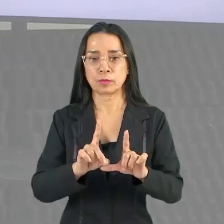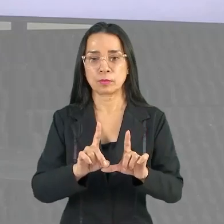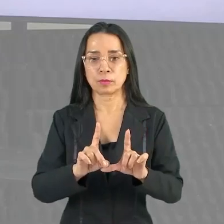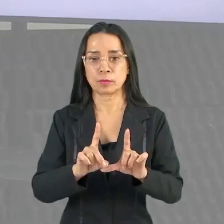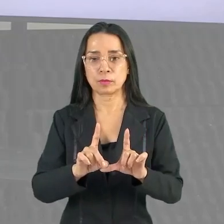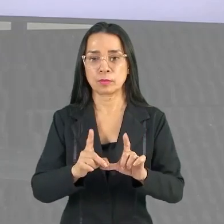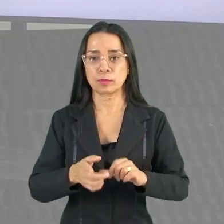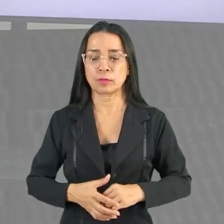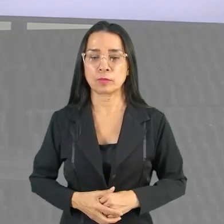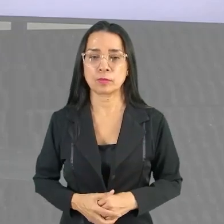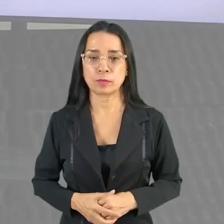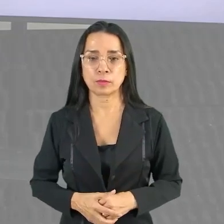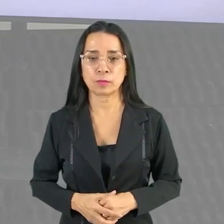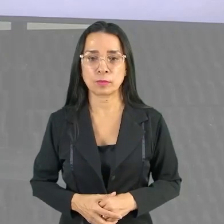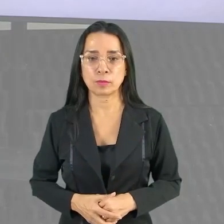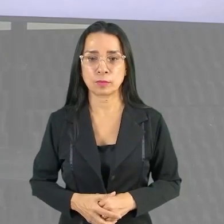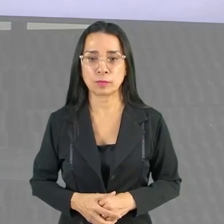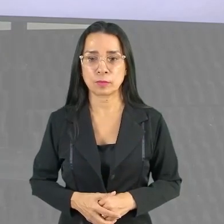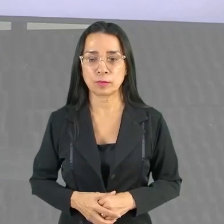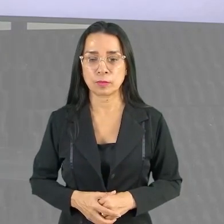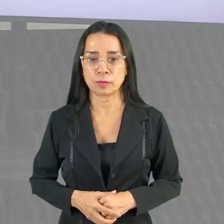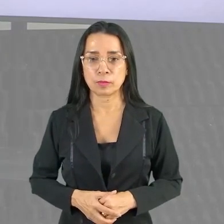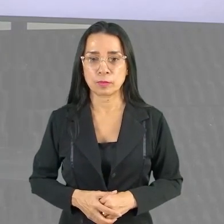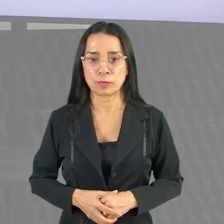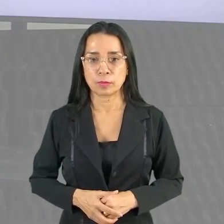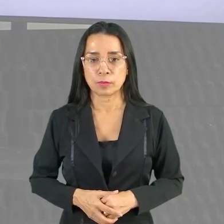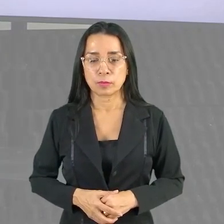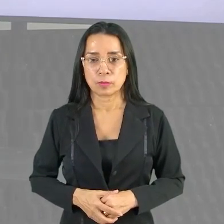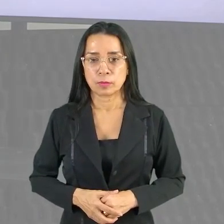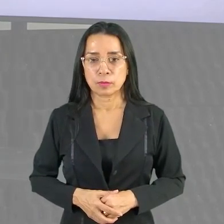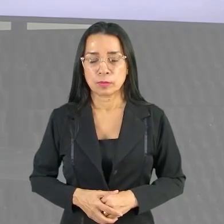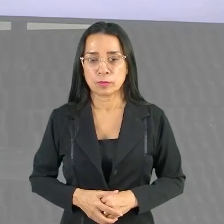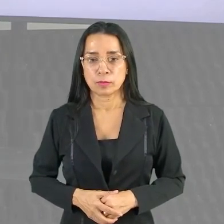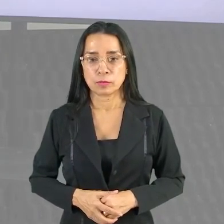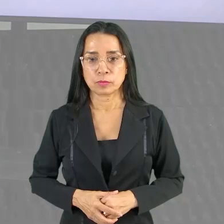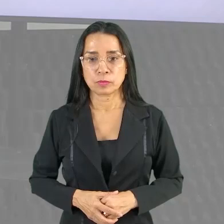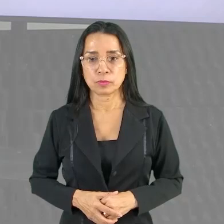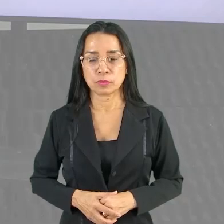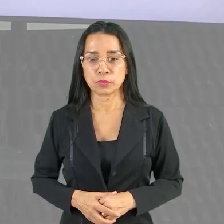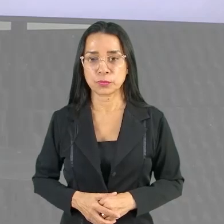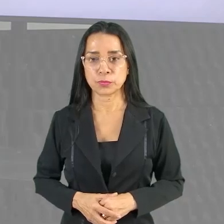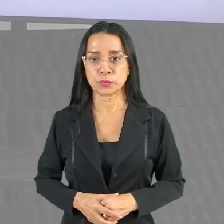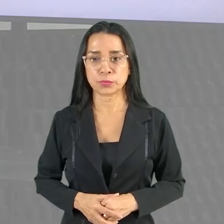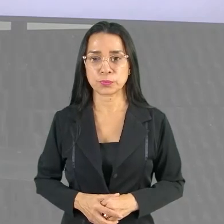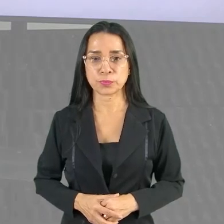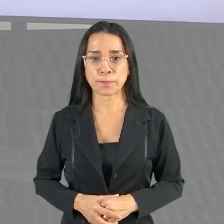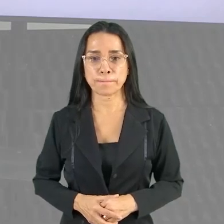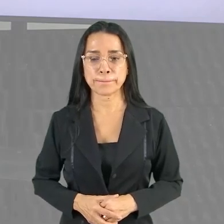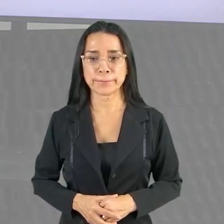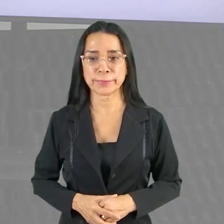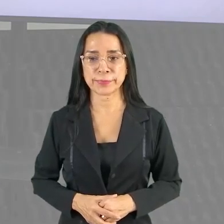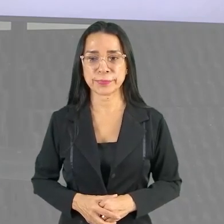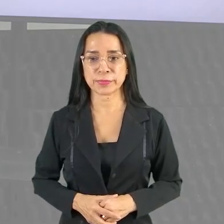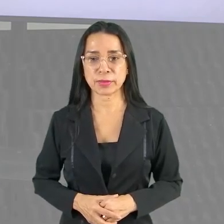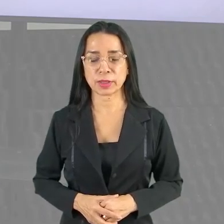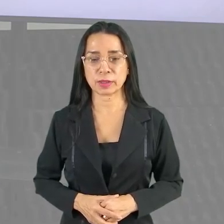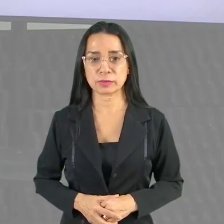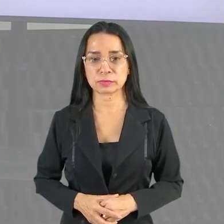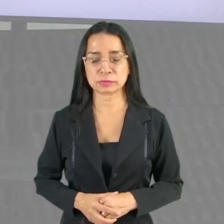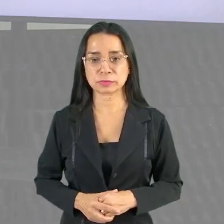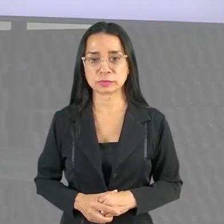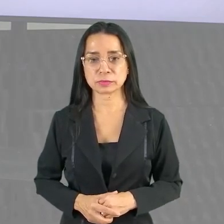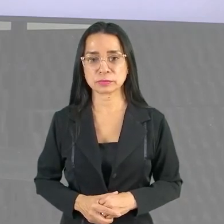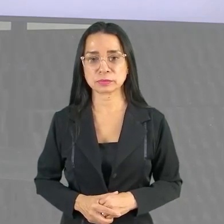D. Então, vamos lá, mais uma questão. Número 22, Enem de 2020.